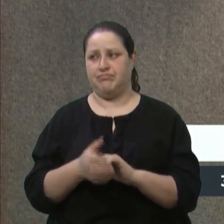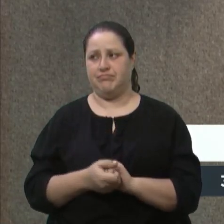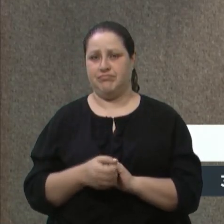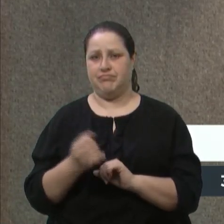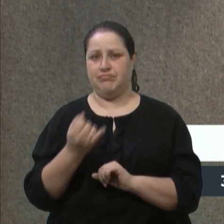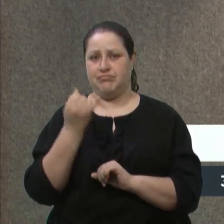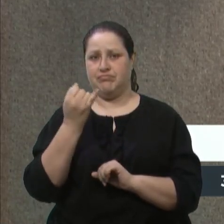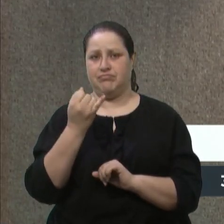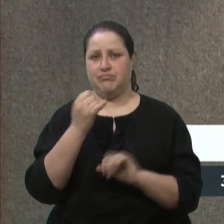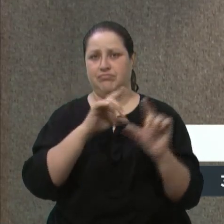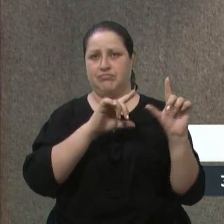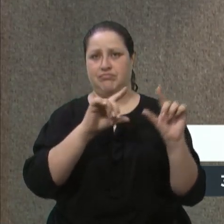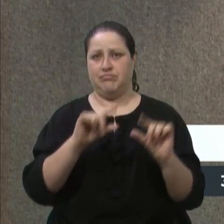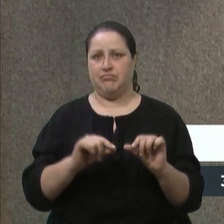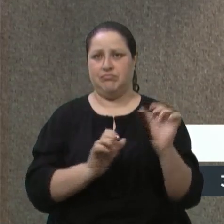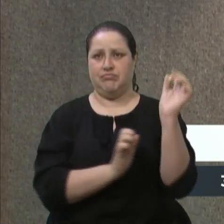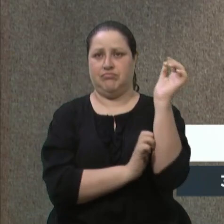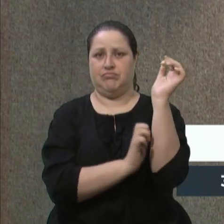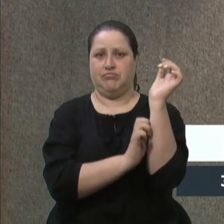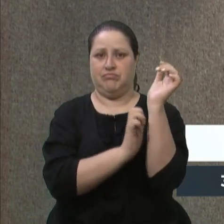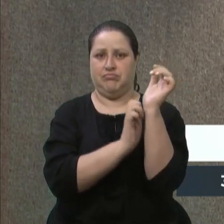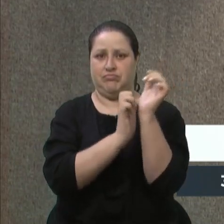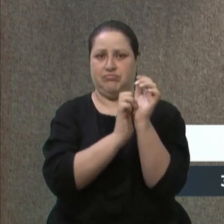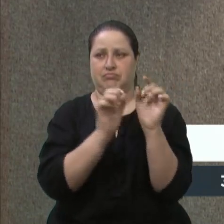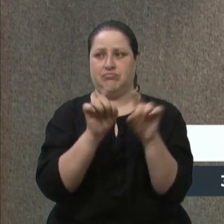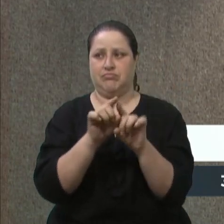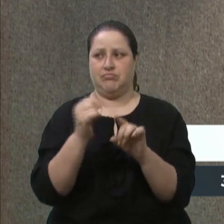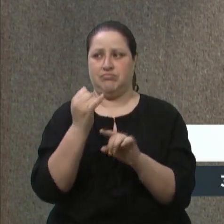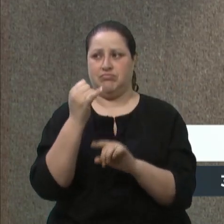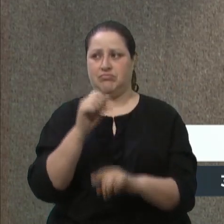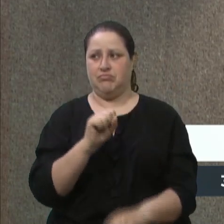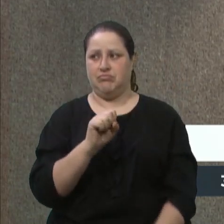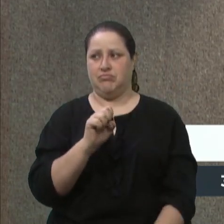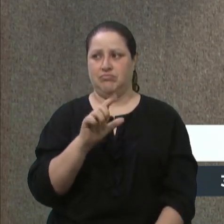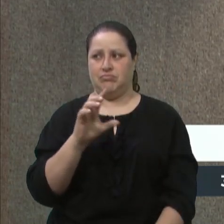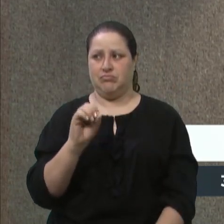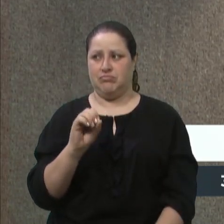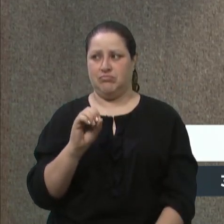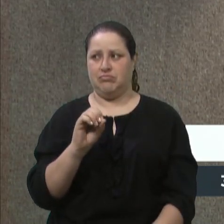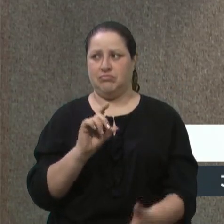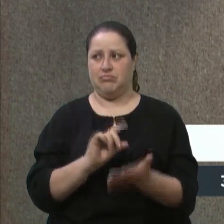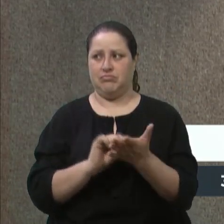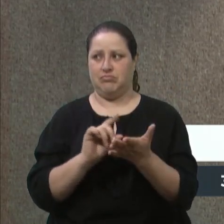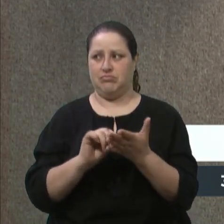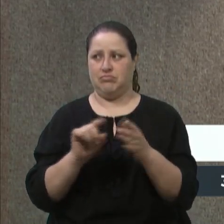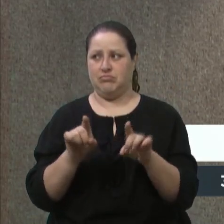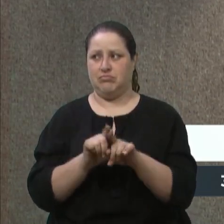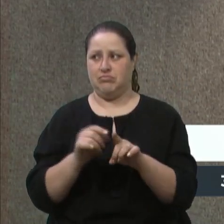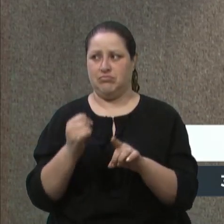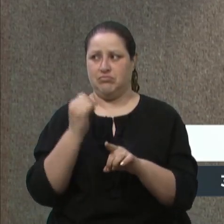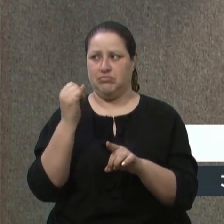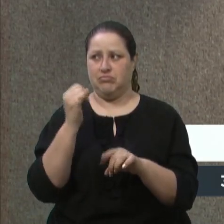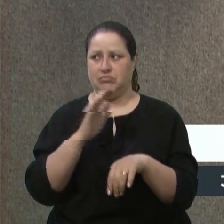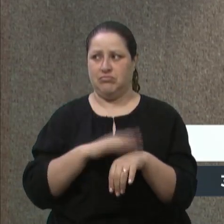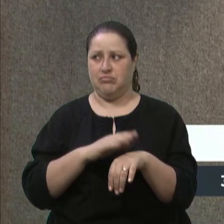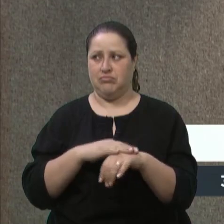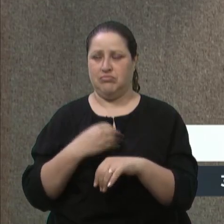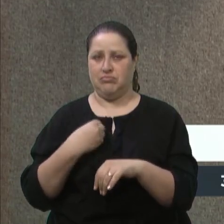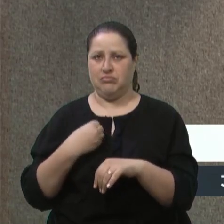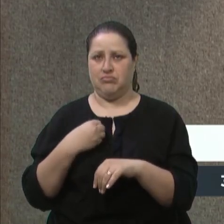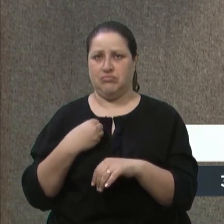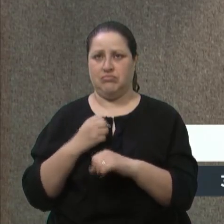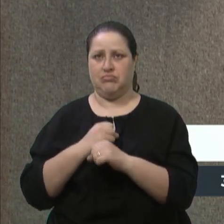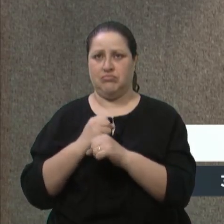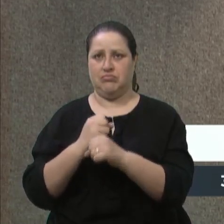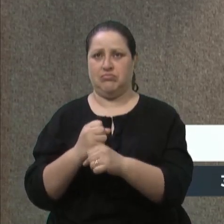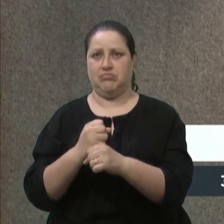importante a alteração no tempo, a vida útil dos ônibus também, que está sendo mudada, é muito importante todas